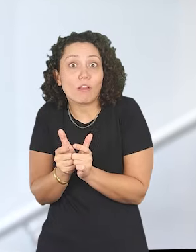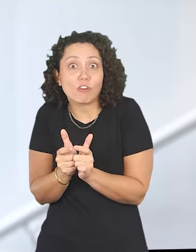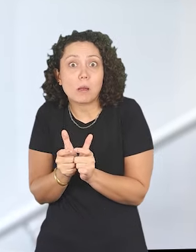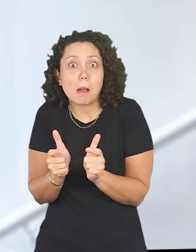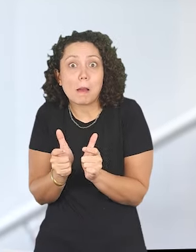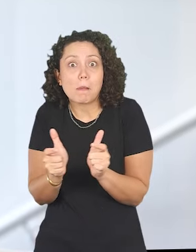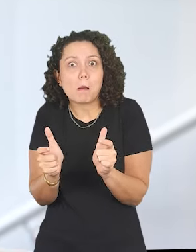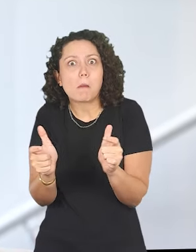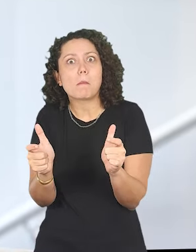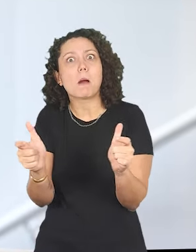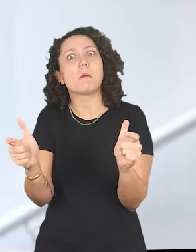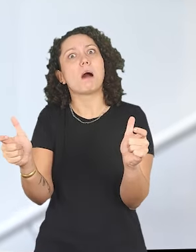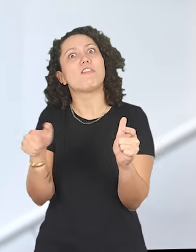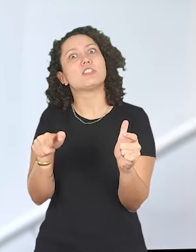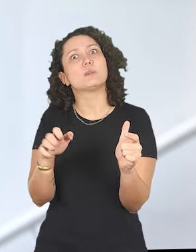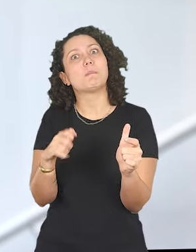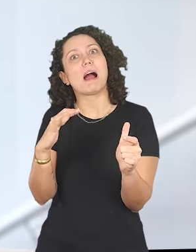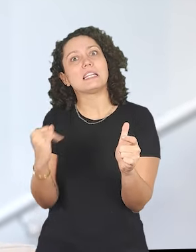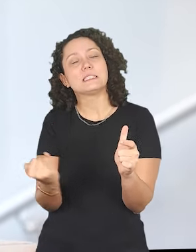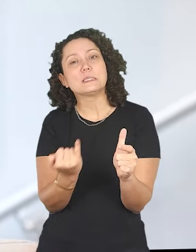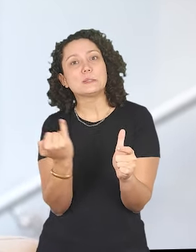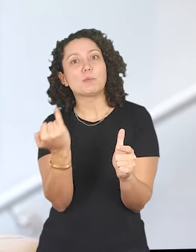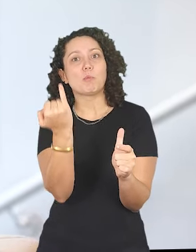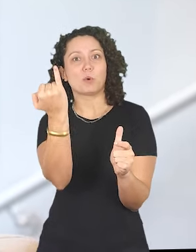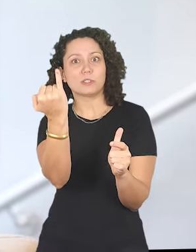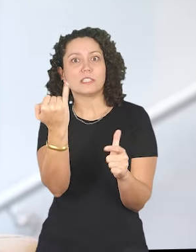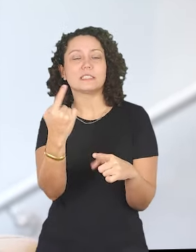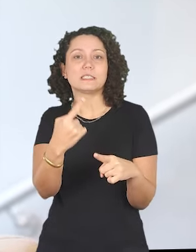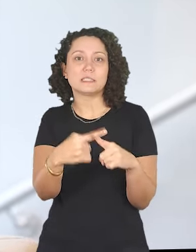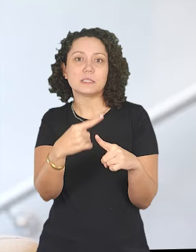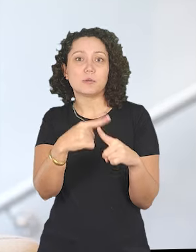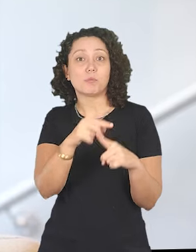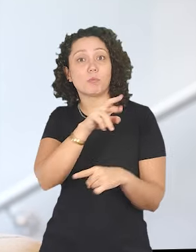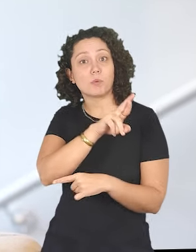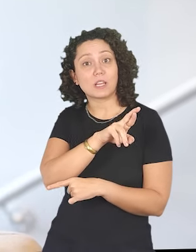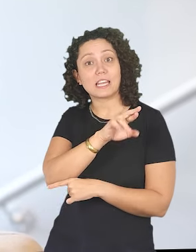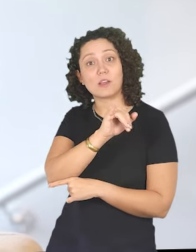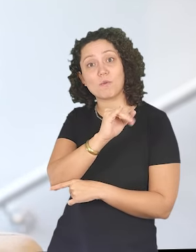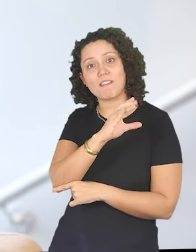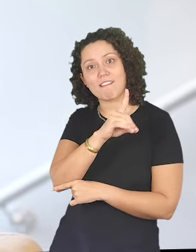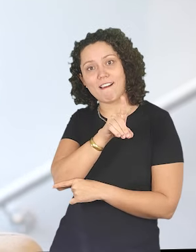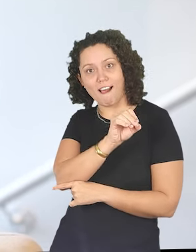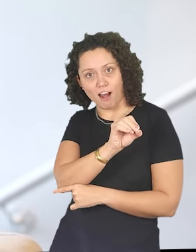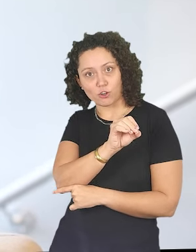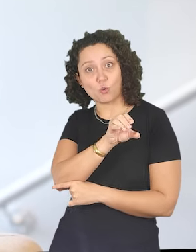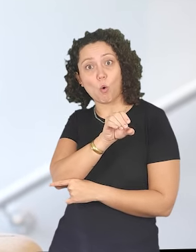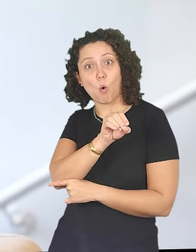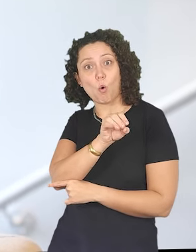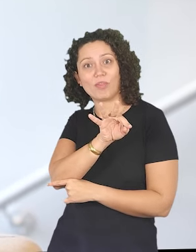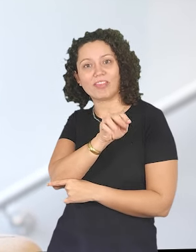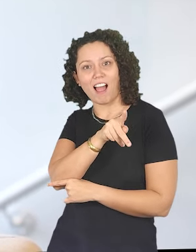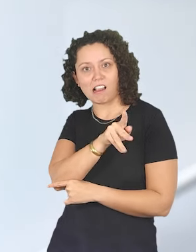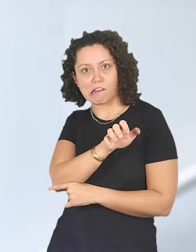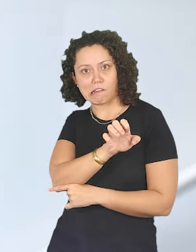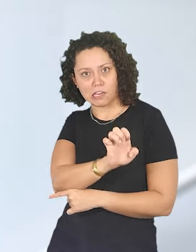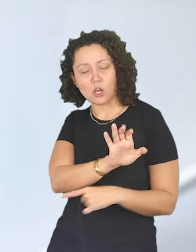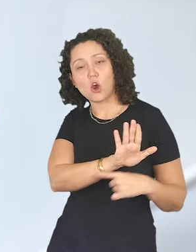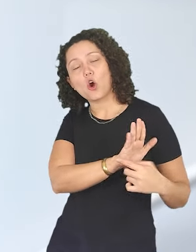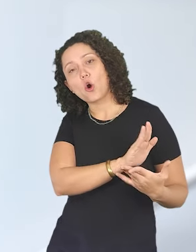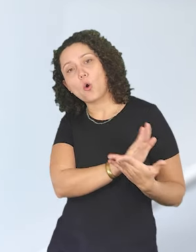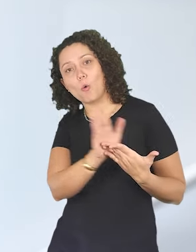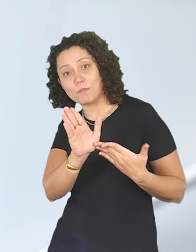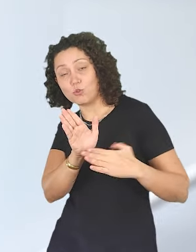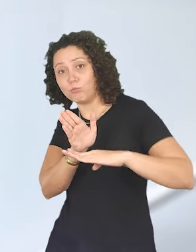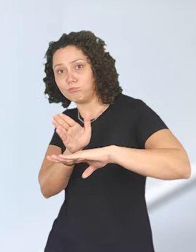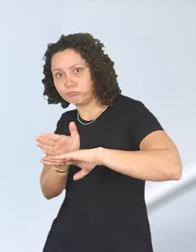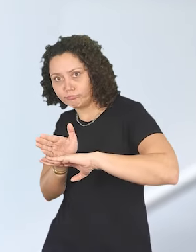mas ele foi se tornando relevante ao longo do tempo, principalmente com a chegada do Ricardo Otaque. Foi aí que eu conheci ele. Eu